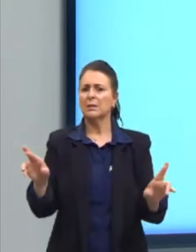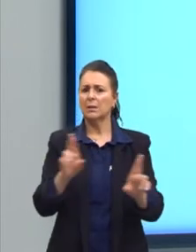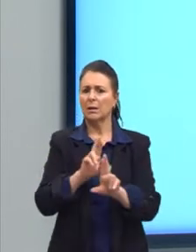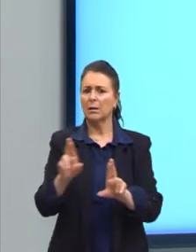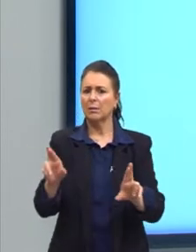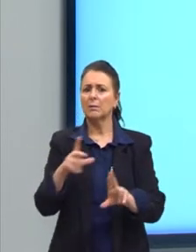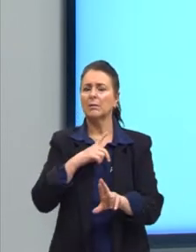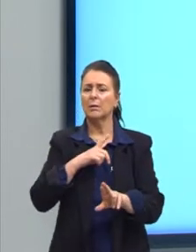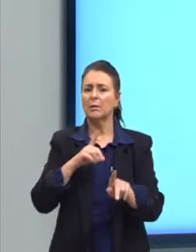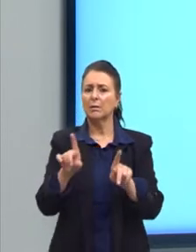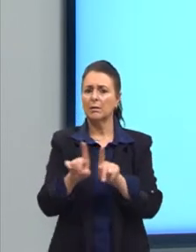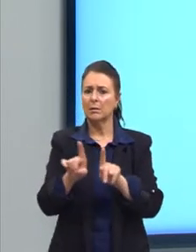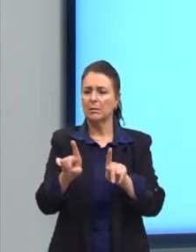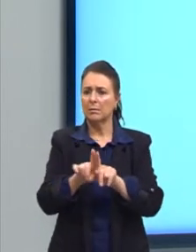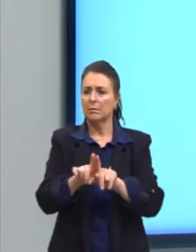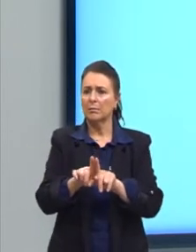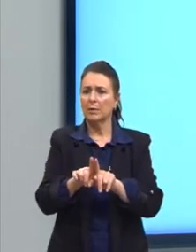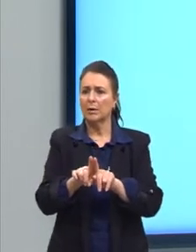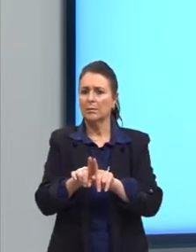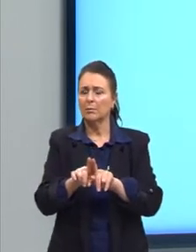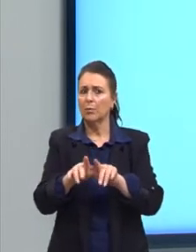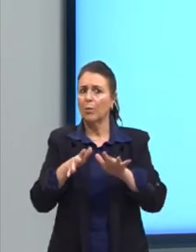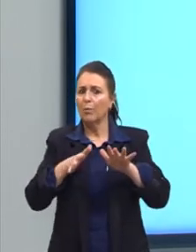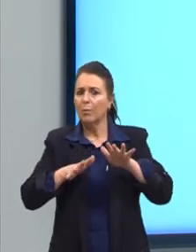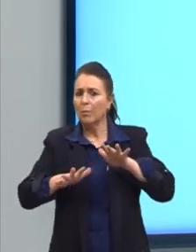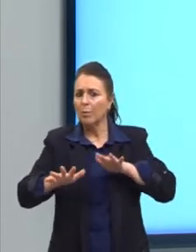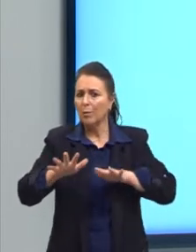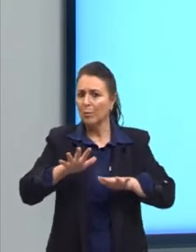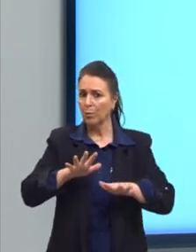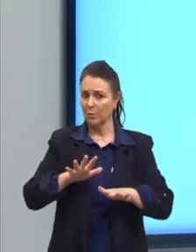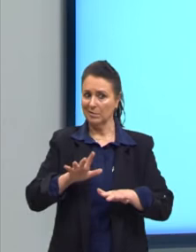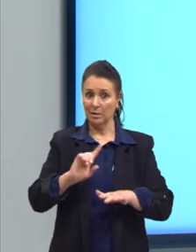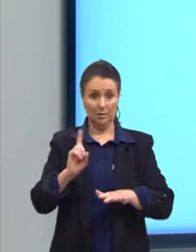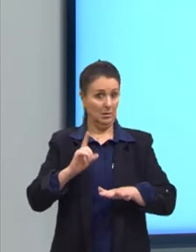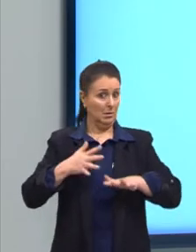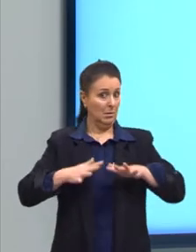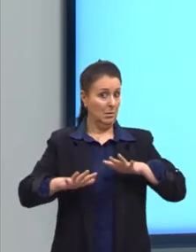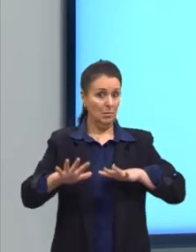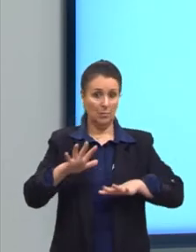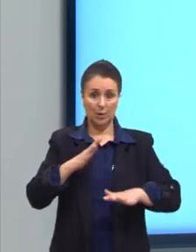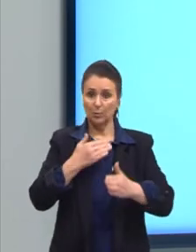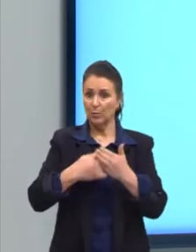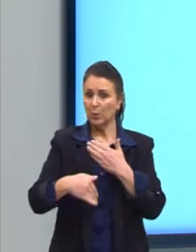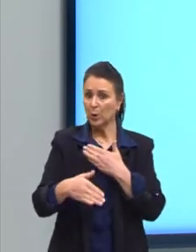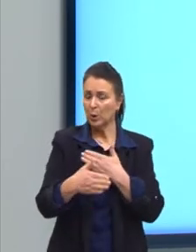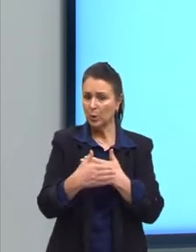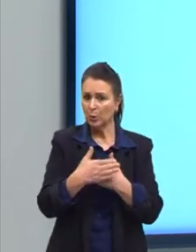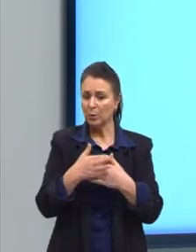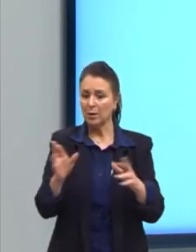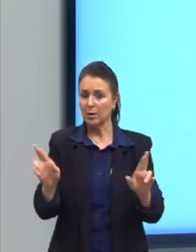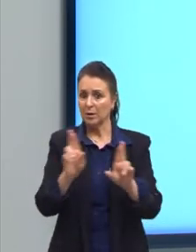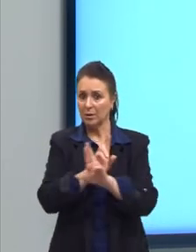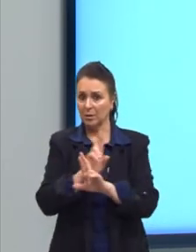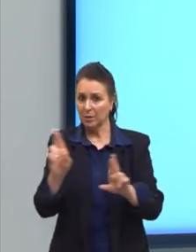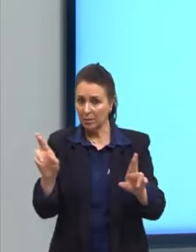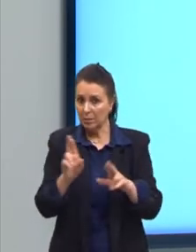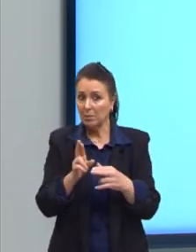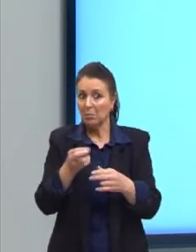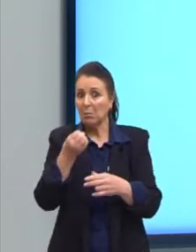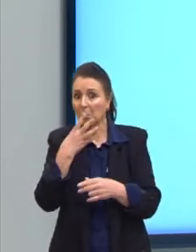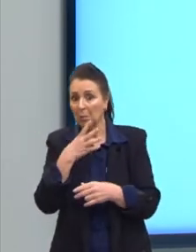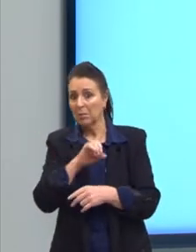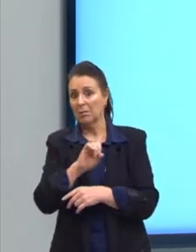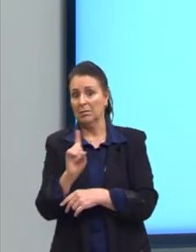também, tem a parte harmônica e a parte desarmônica, como toda e qualquer relação saudável, né?